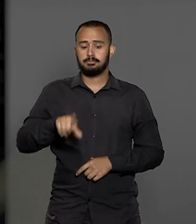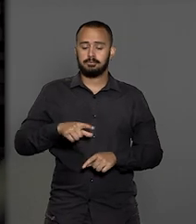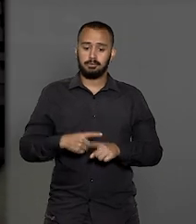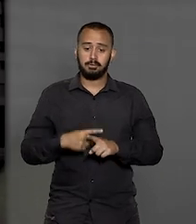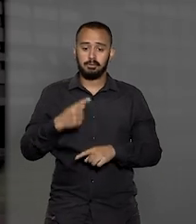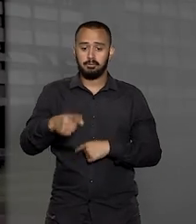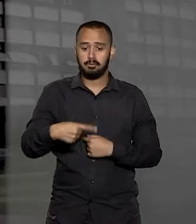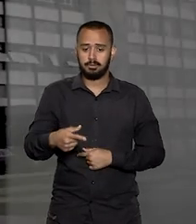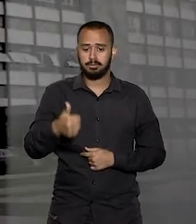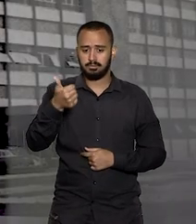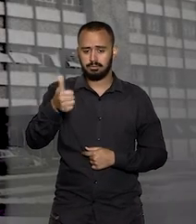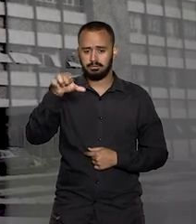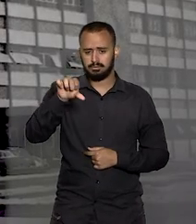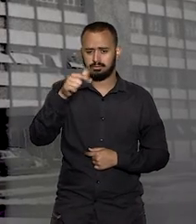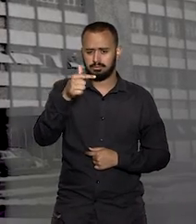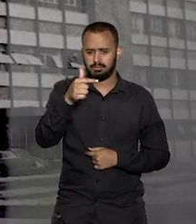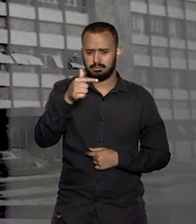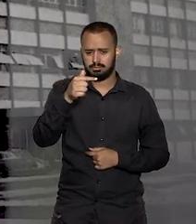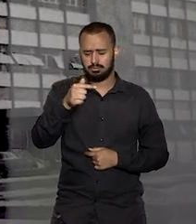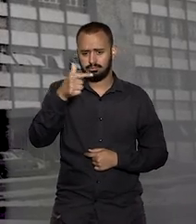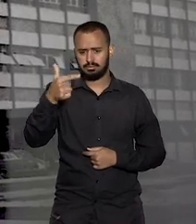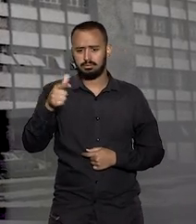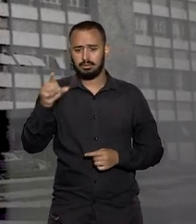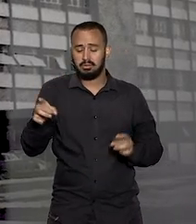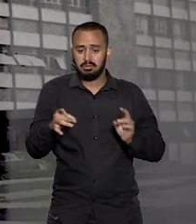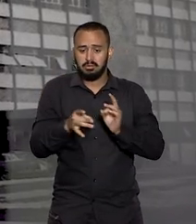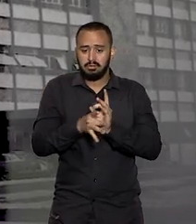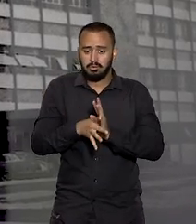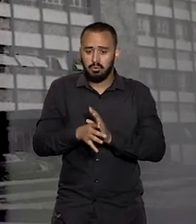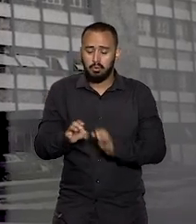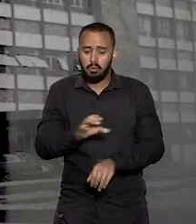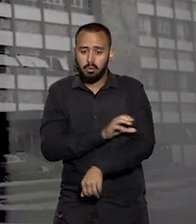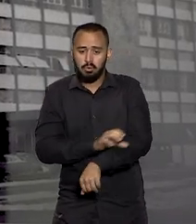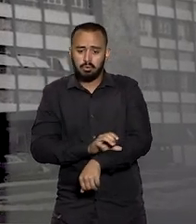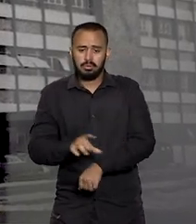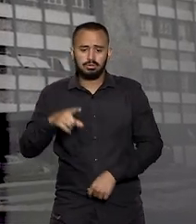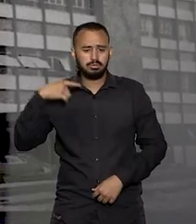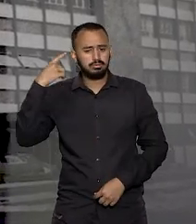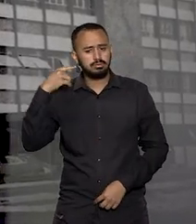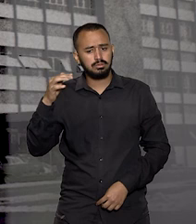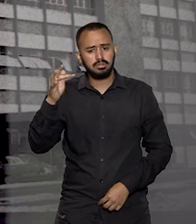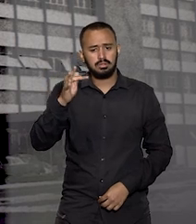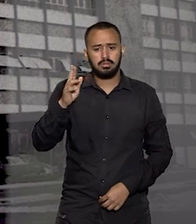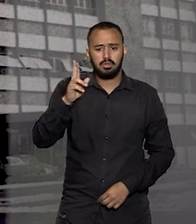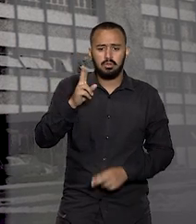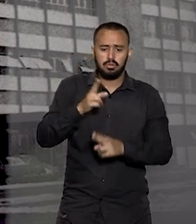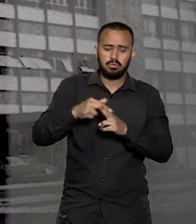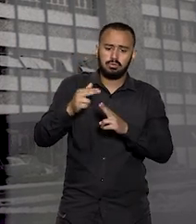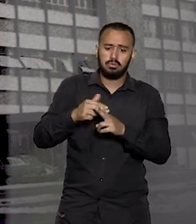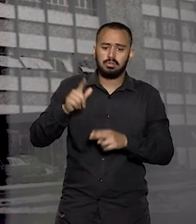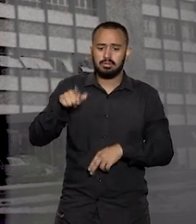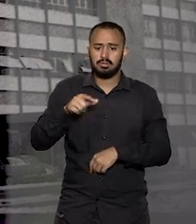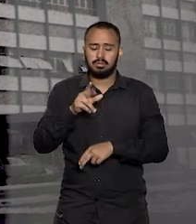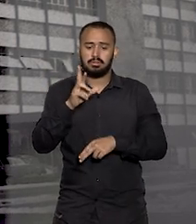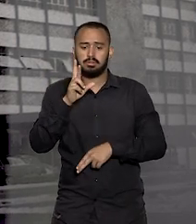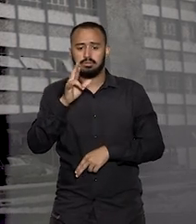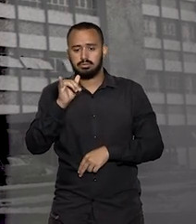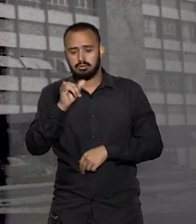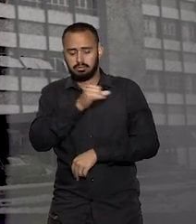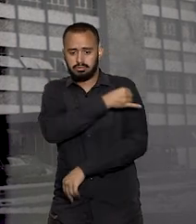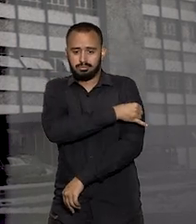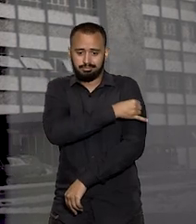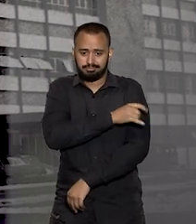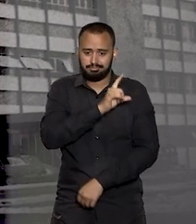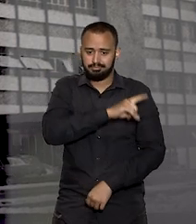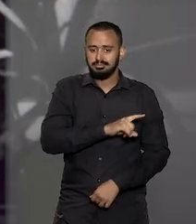Em 1972, concluiu o curso de Direito na Universidade da Guanabara, atual Universidade do Estado do